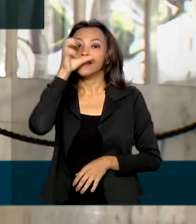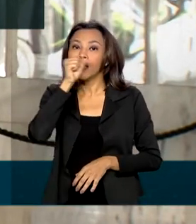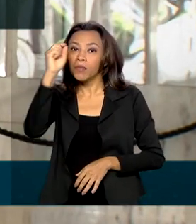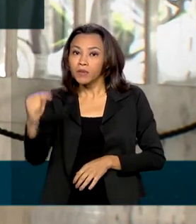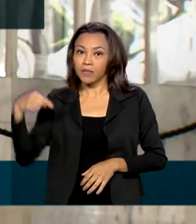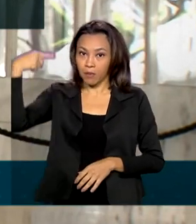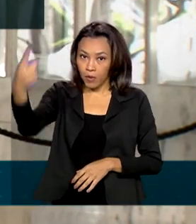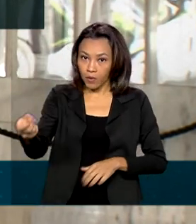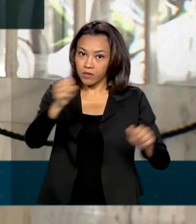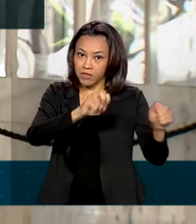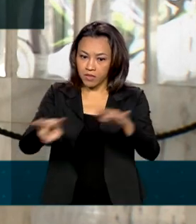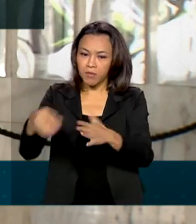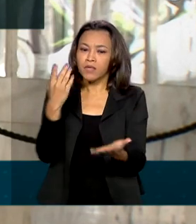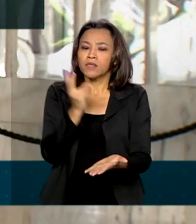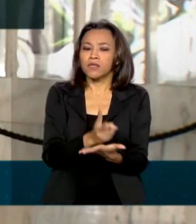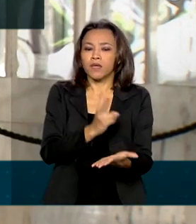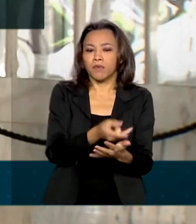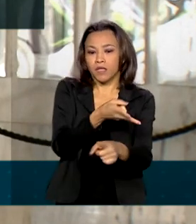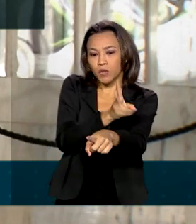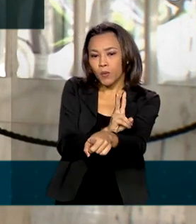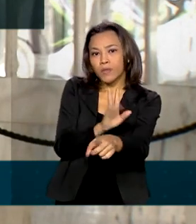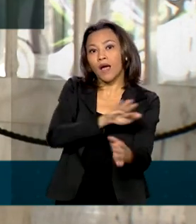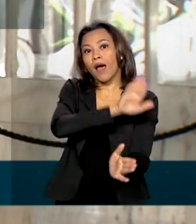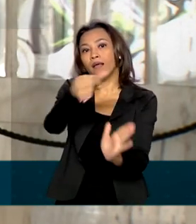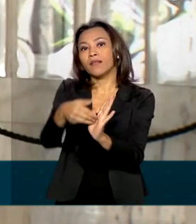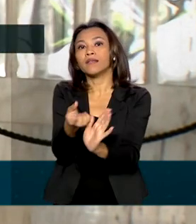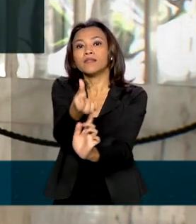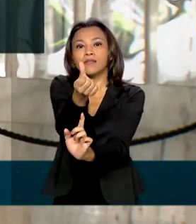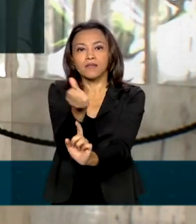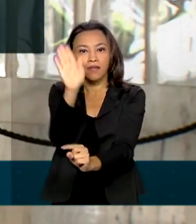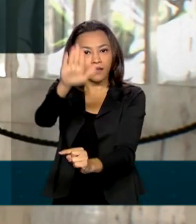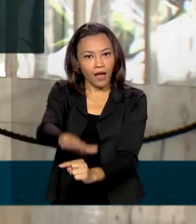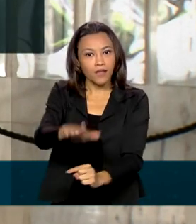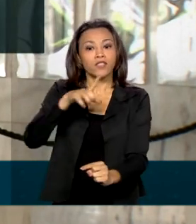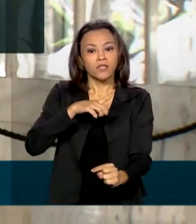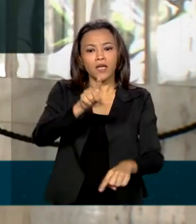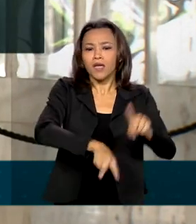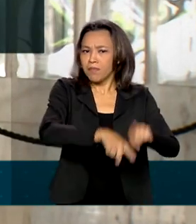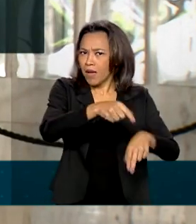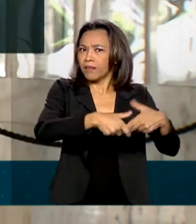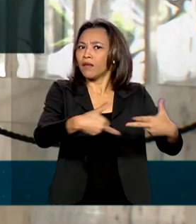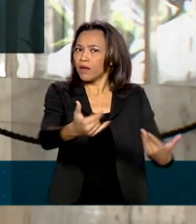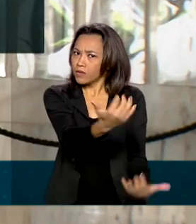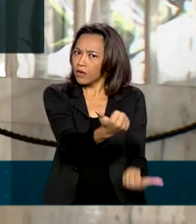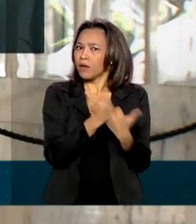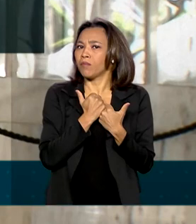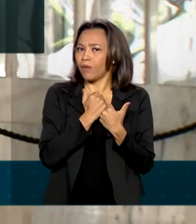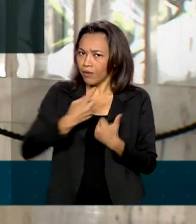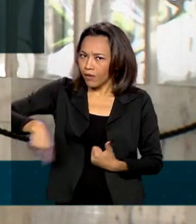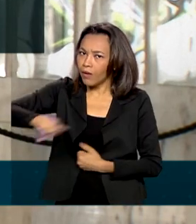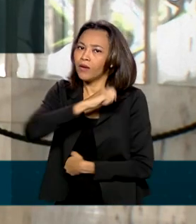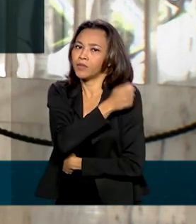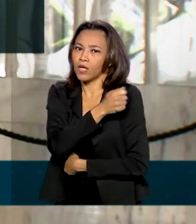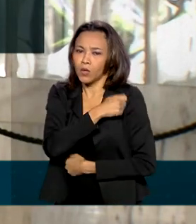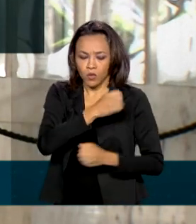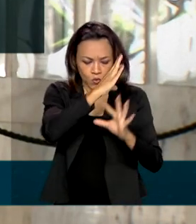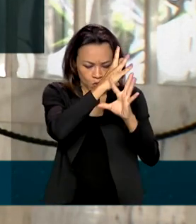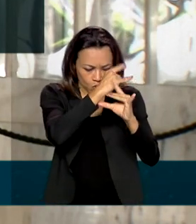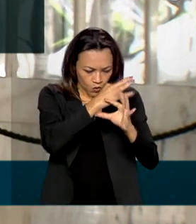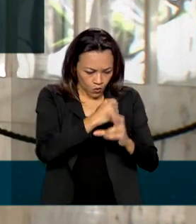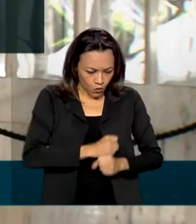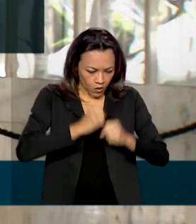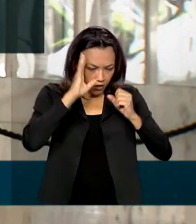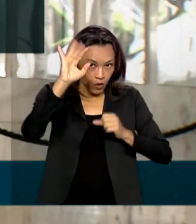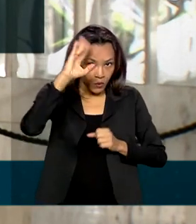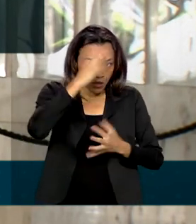vem, sempre das duas às seis da tarde. Todo aulão terá um material de apoio para os alunos, com resumo teórico e